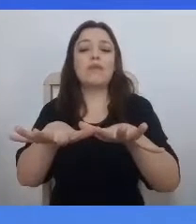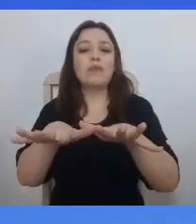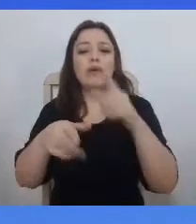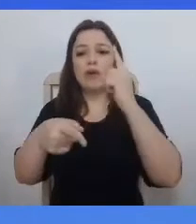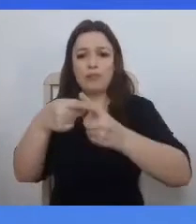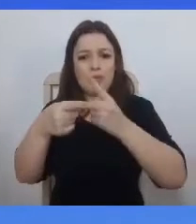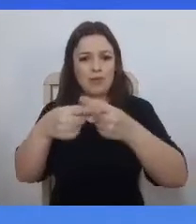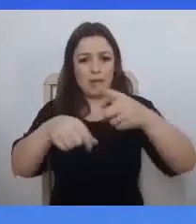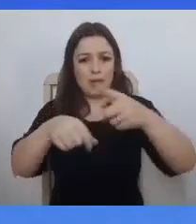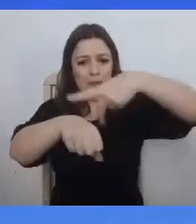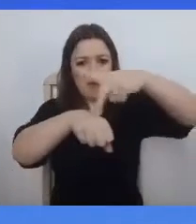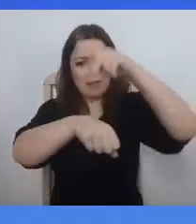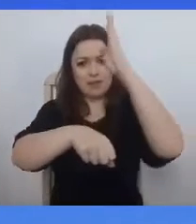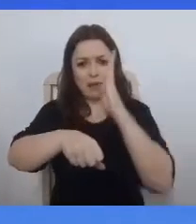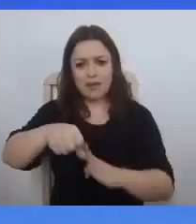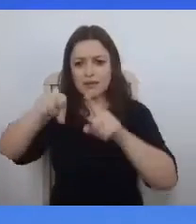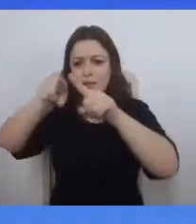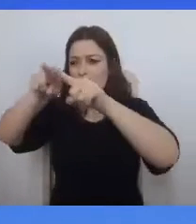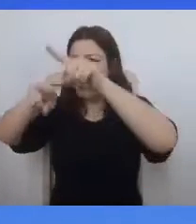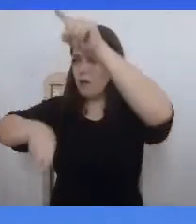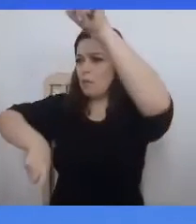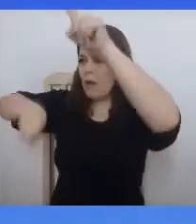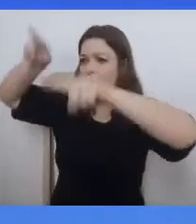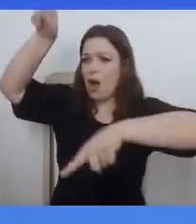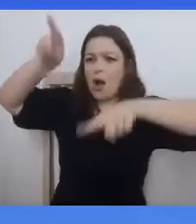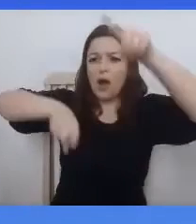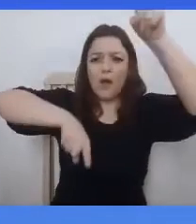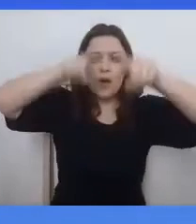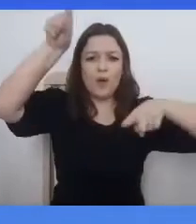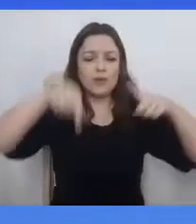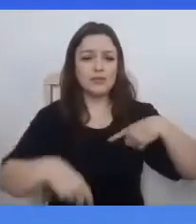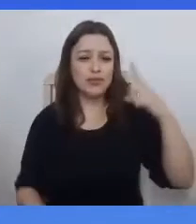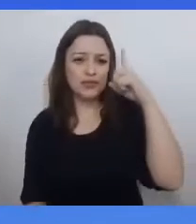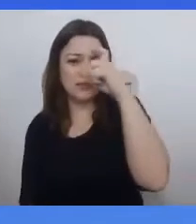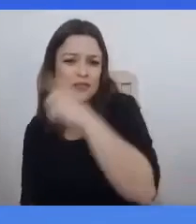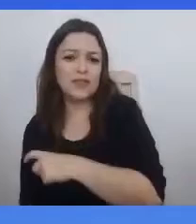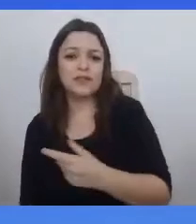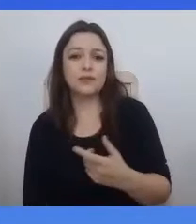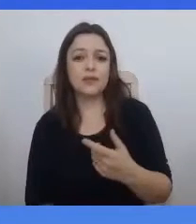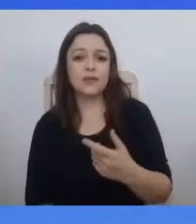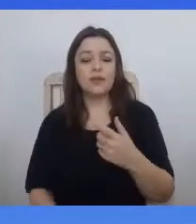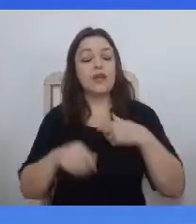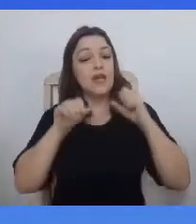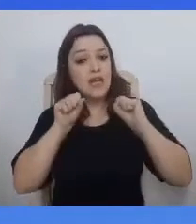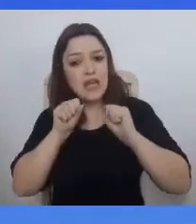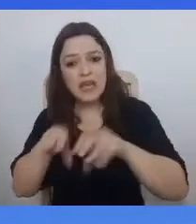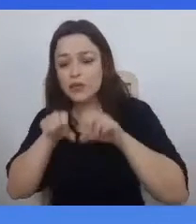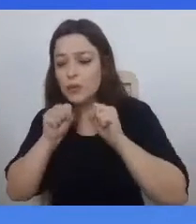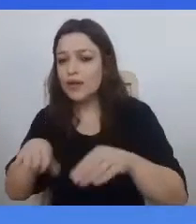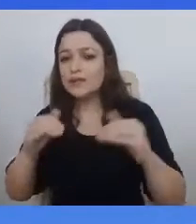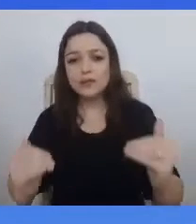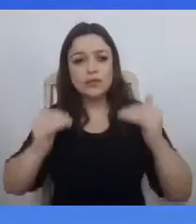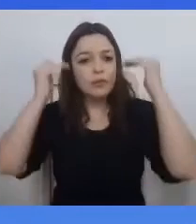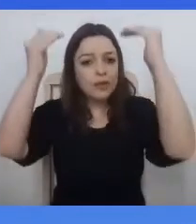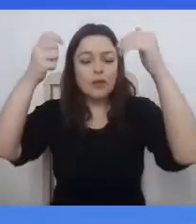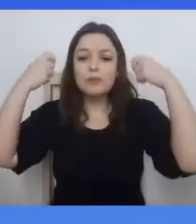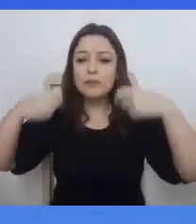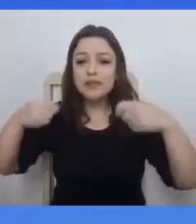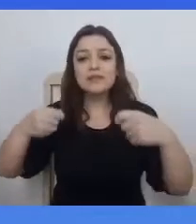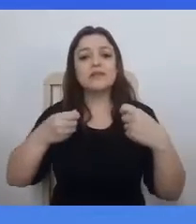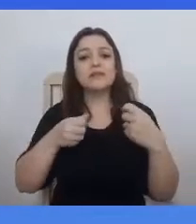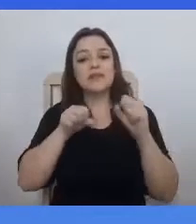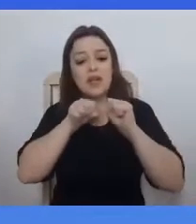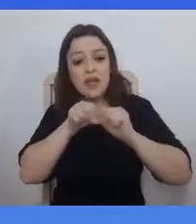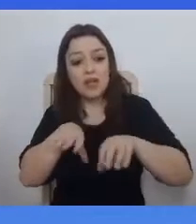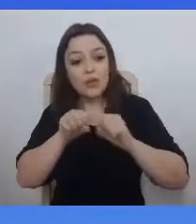Porque sem a inclusão por meio da educação, inclusive da educação superior, nós não transformamos as vidas. E a